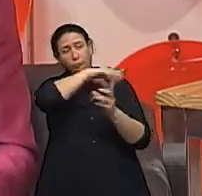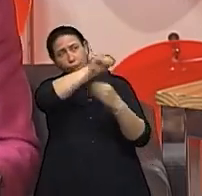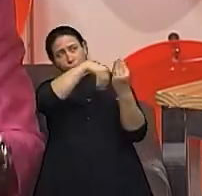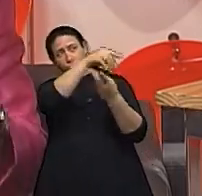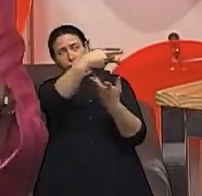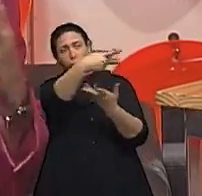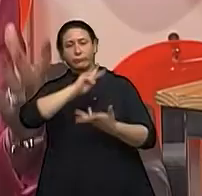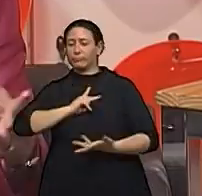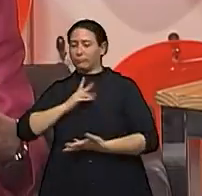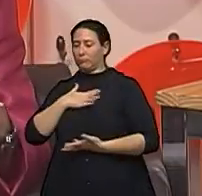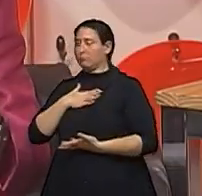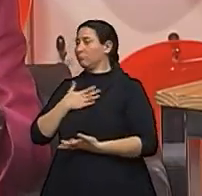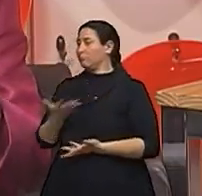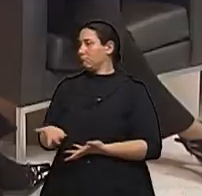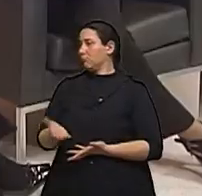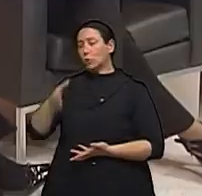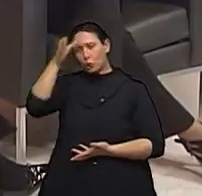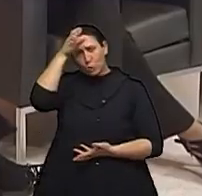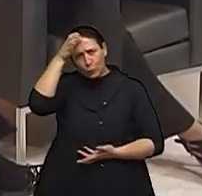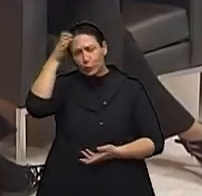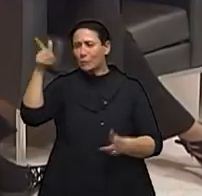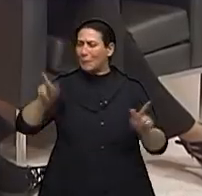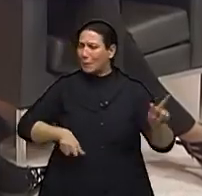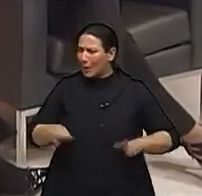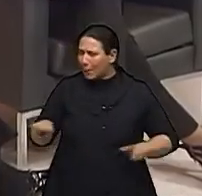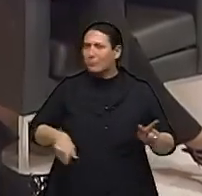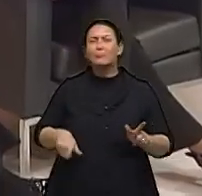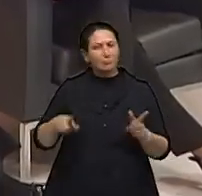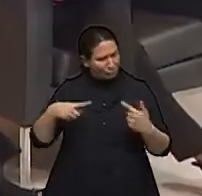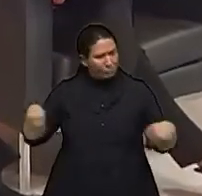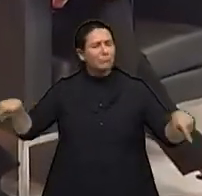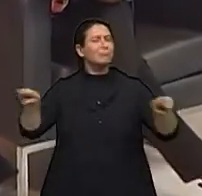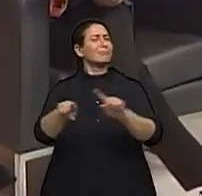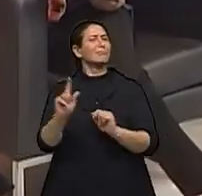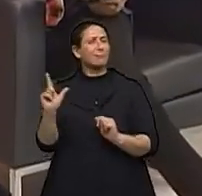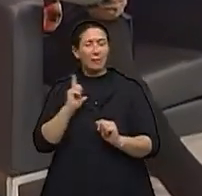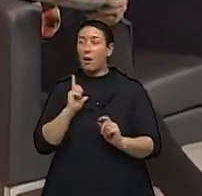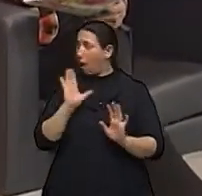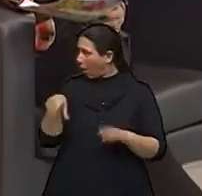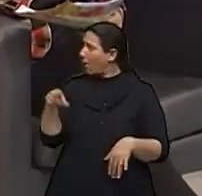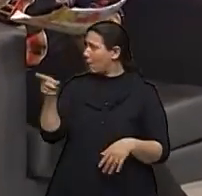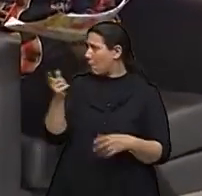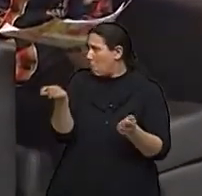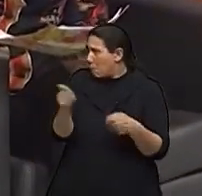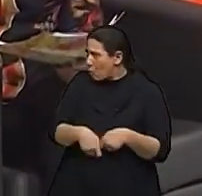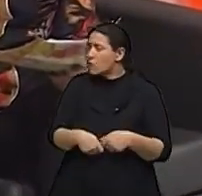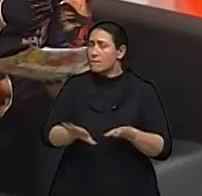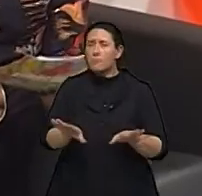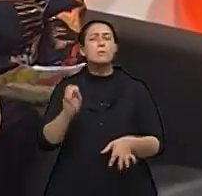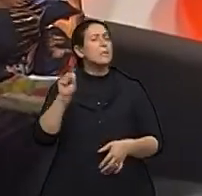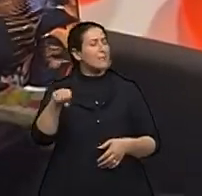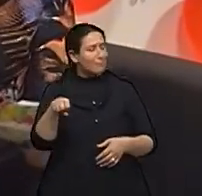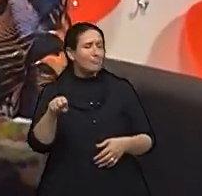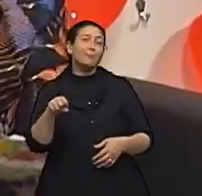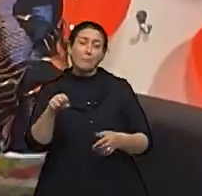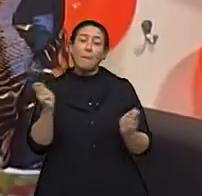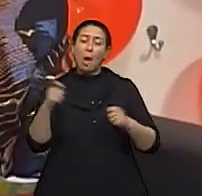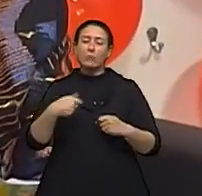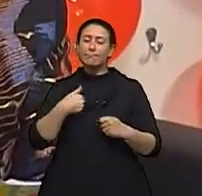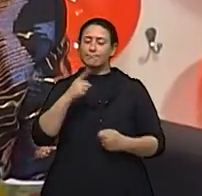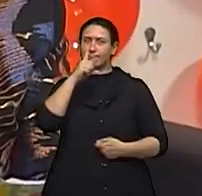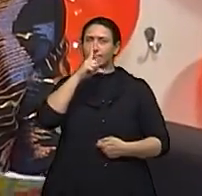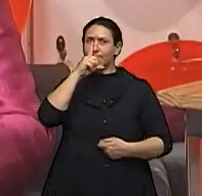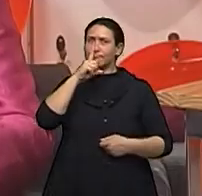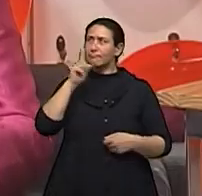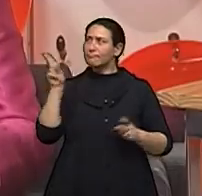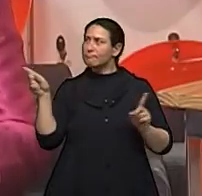Ah, ok. Então, tios, primas... É um somatório de possibilidade. Que vai aumentando o risco de ter